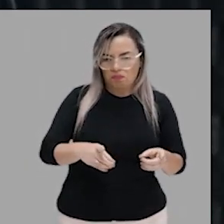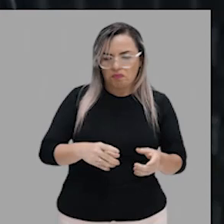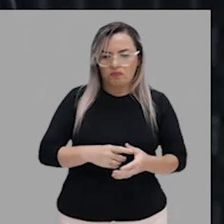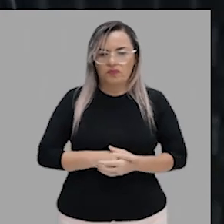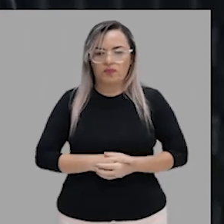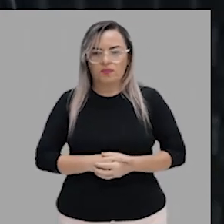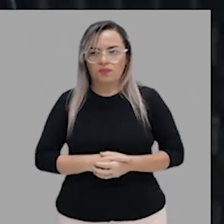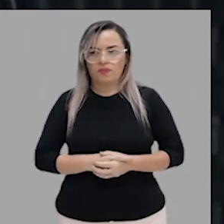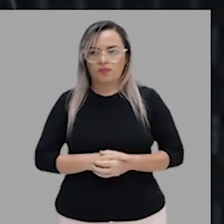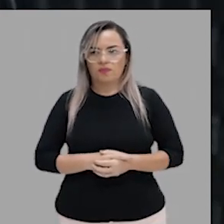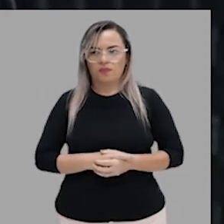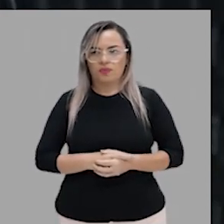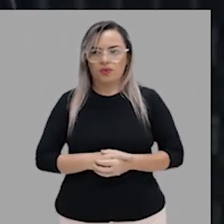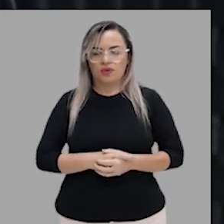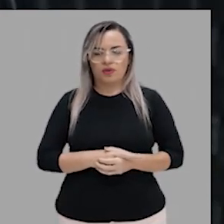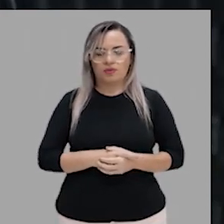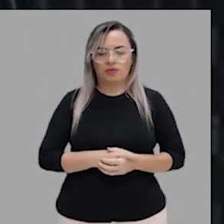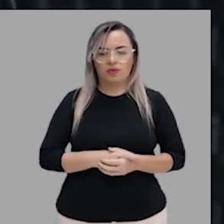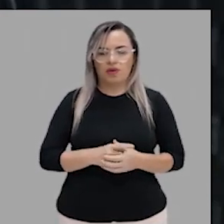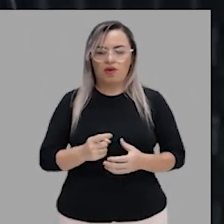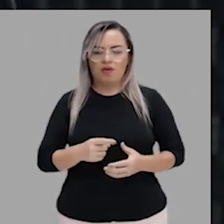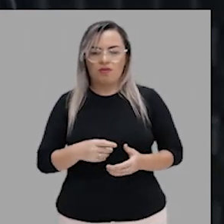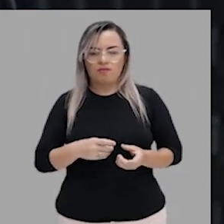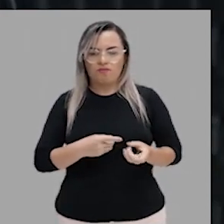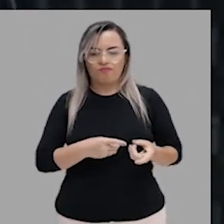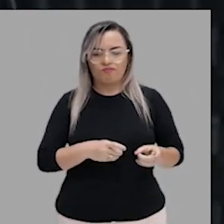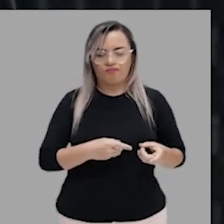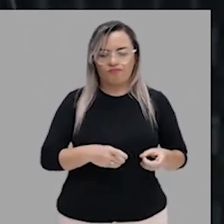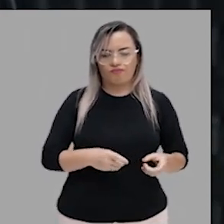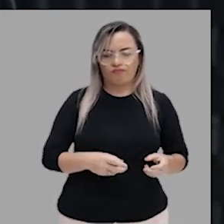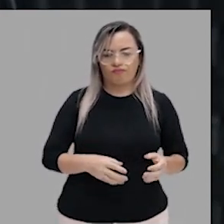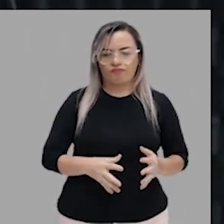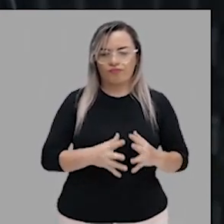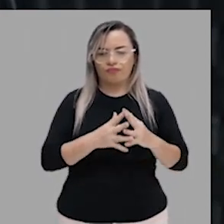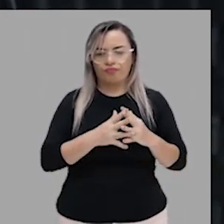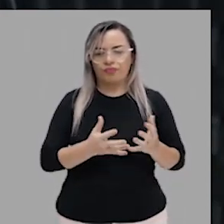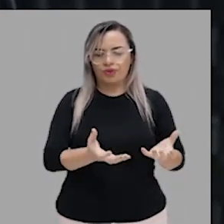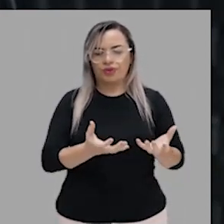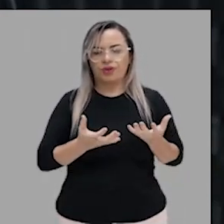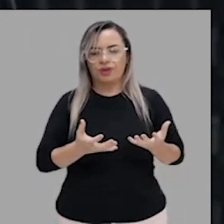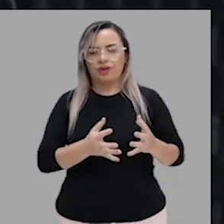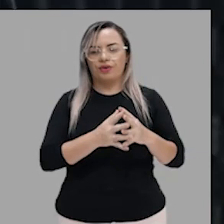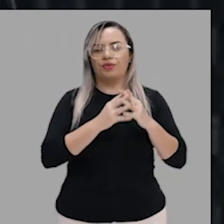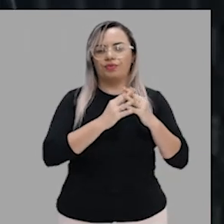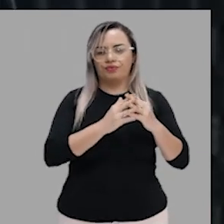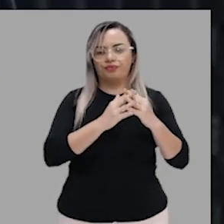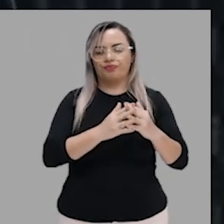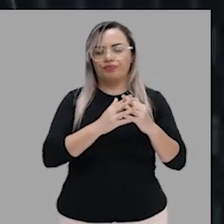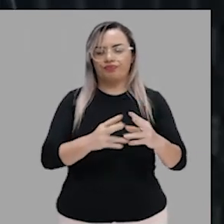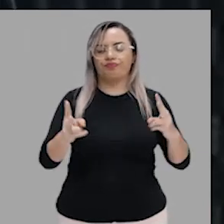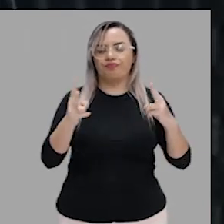Ele implica comigo, ele birra comigo, ele puxa confusão comigo. Como diz o povo,